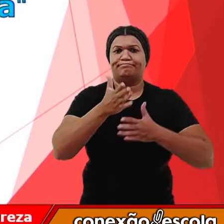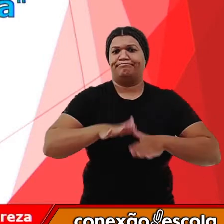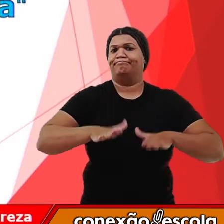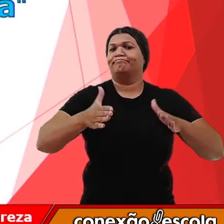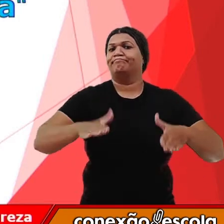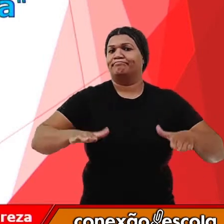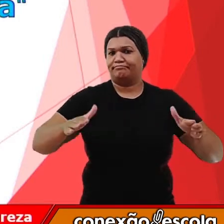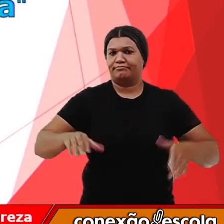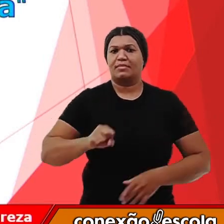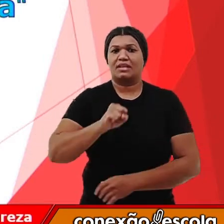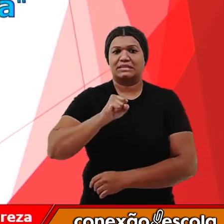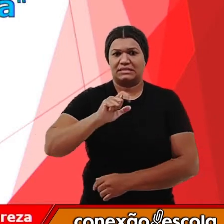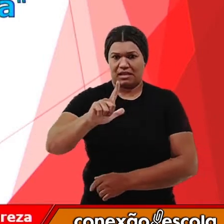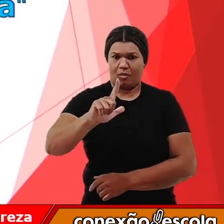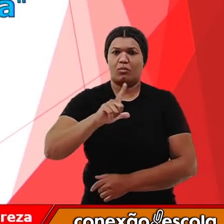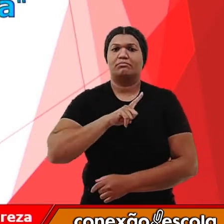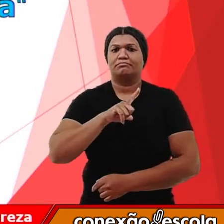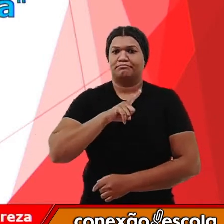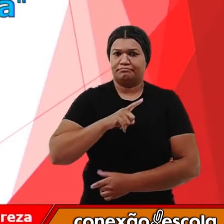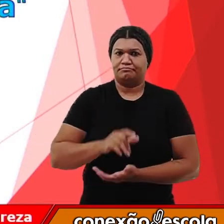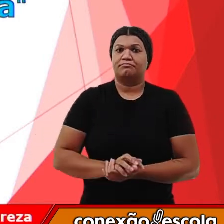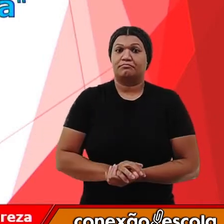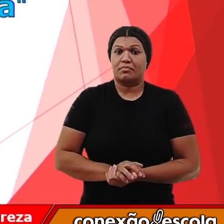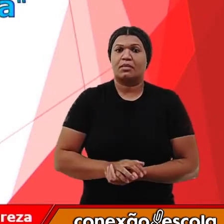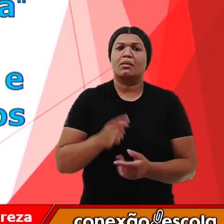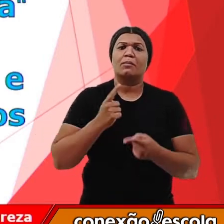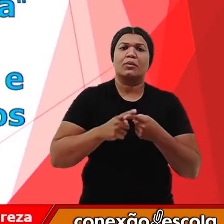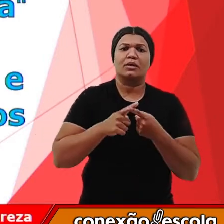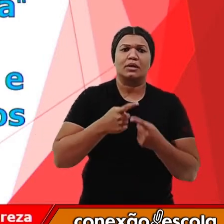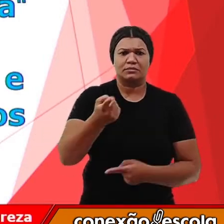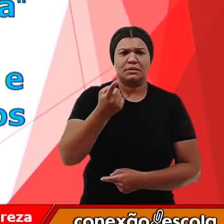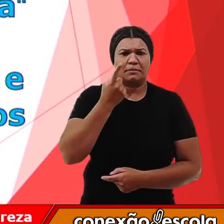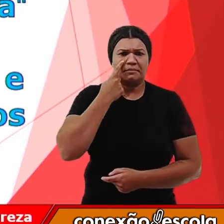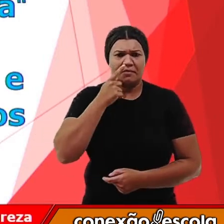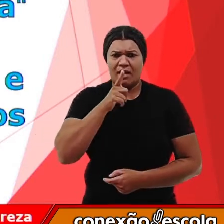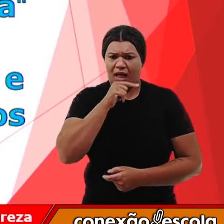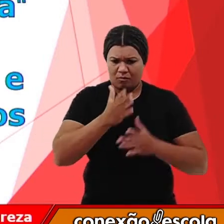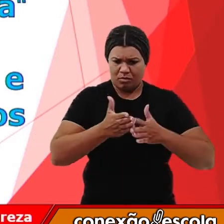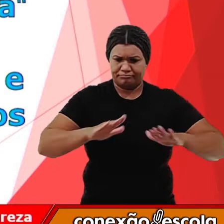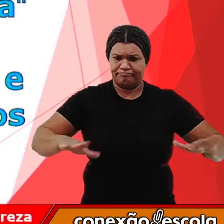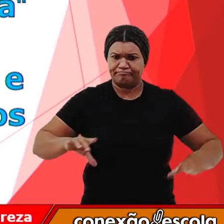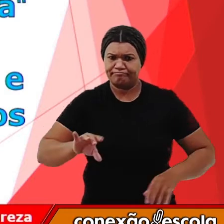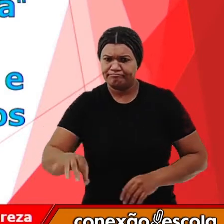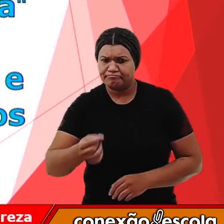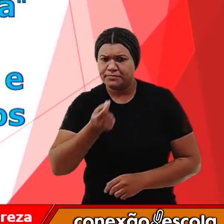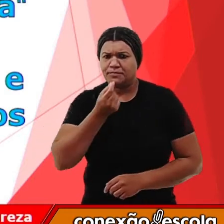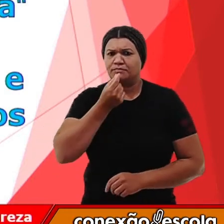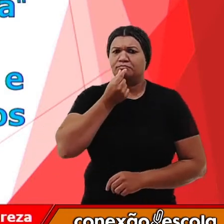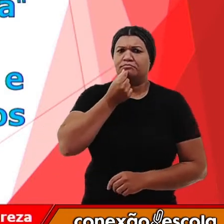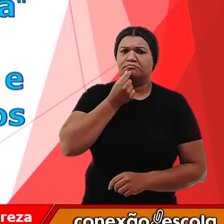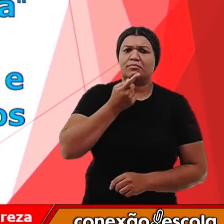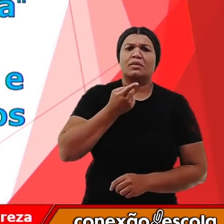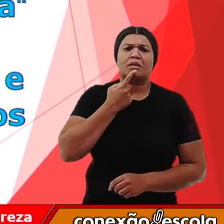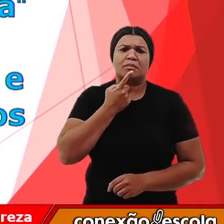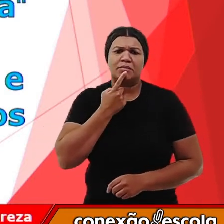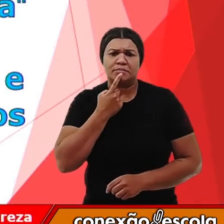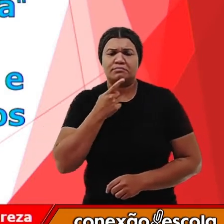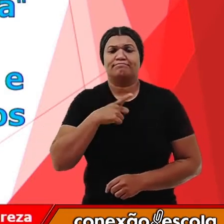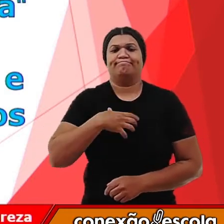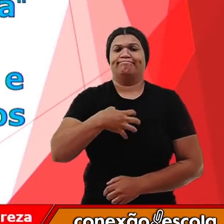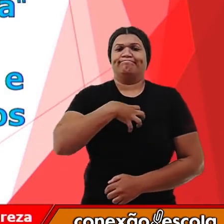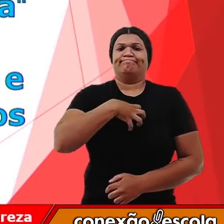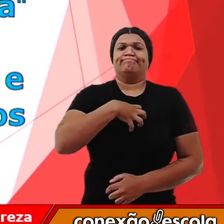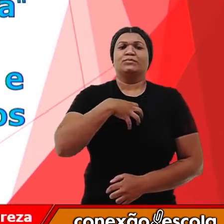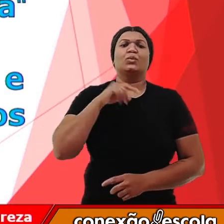Essa palavra salgada é porque, de fato, se nós provamos a água dos oceanos e dos mares, nós vamos sentir